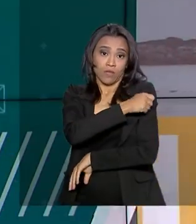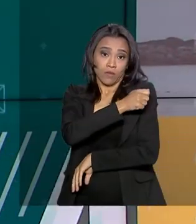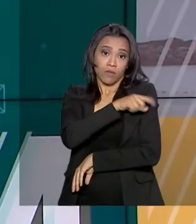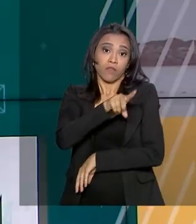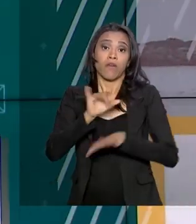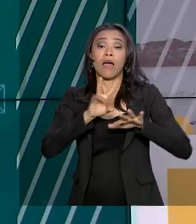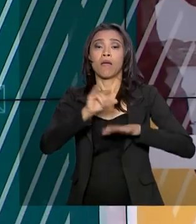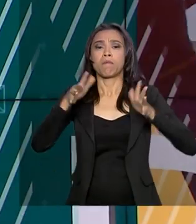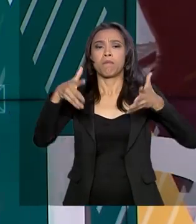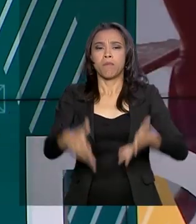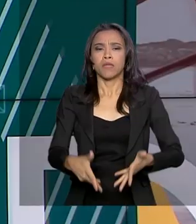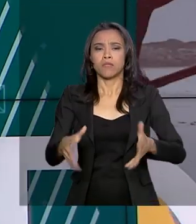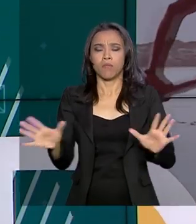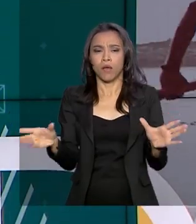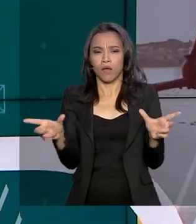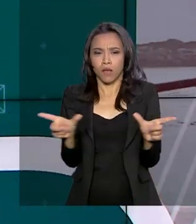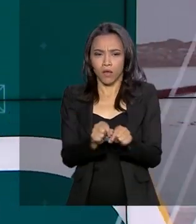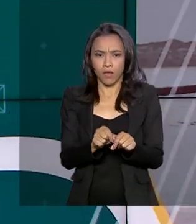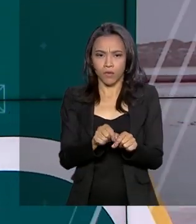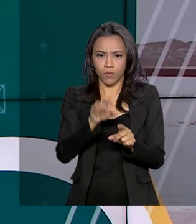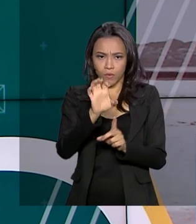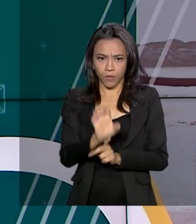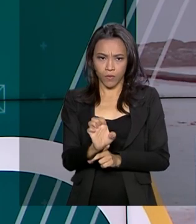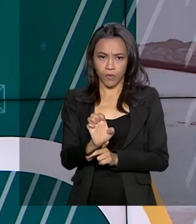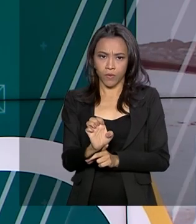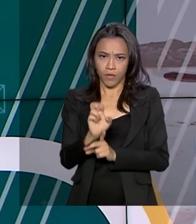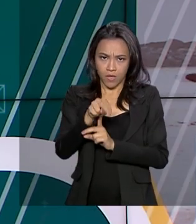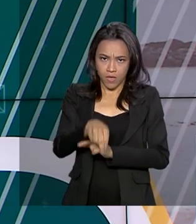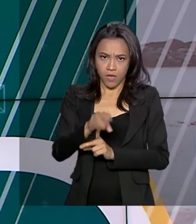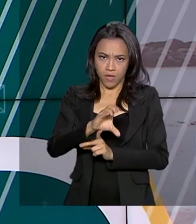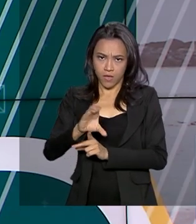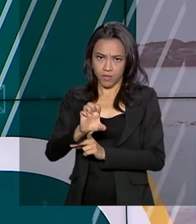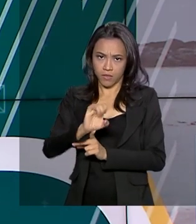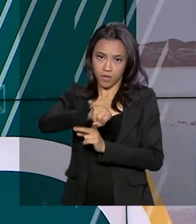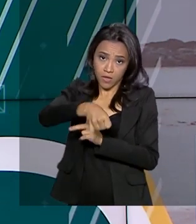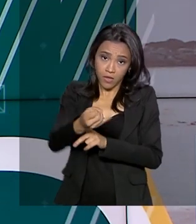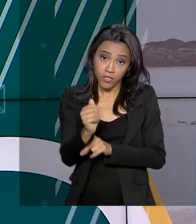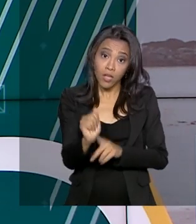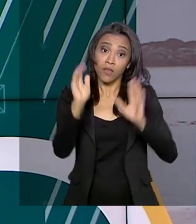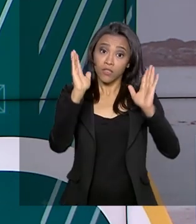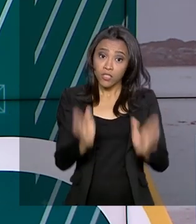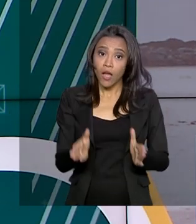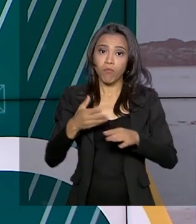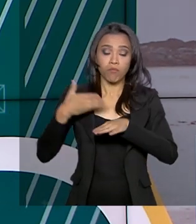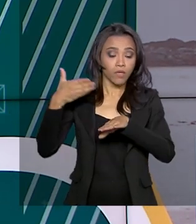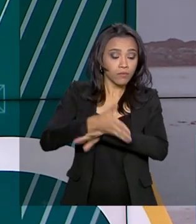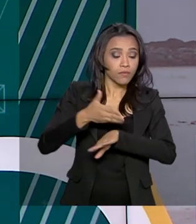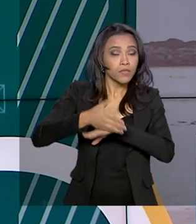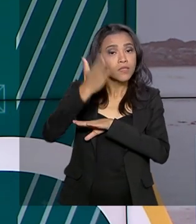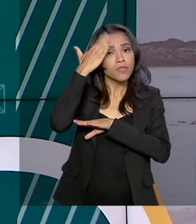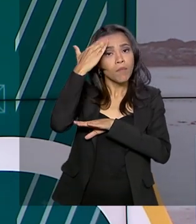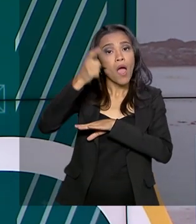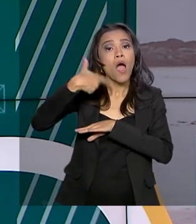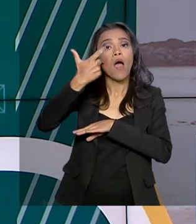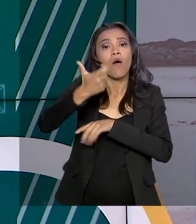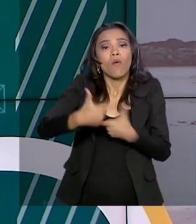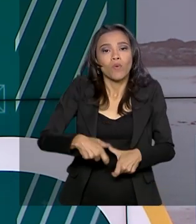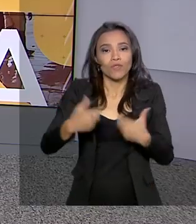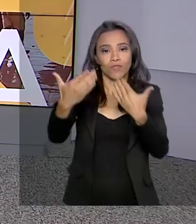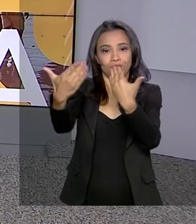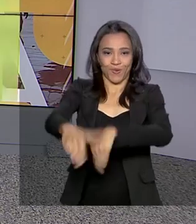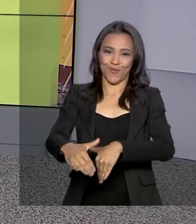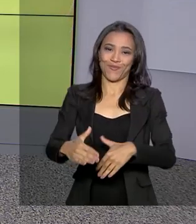Exame Nacional para Certificação de Competências de Jovens e Adultos, o Enseja, já podem consultar os locais onde farão as provas.